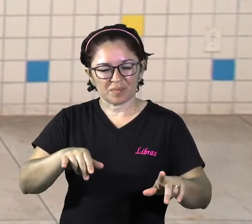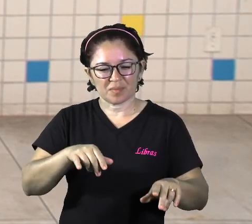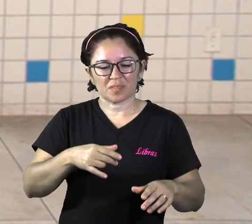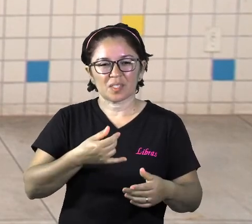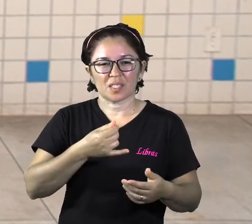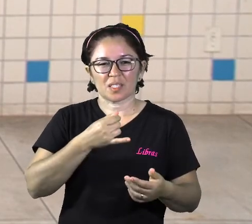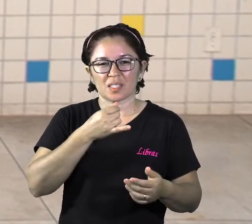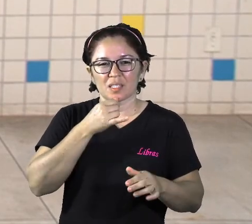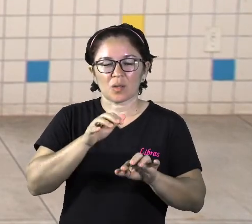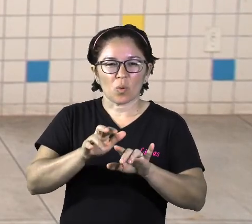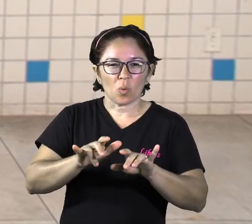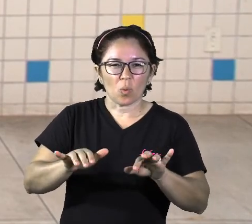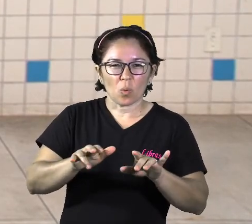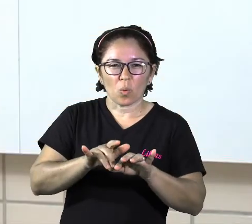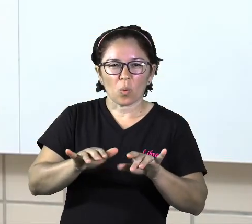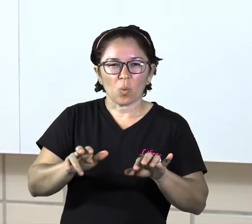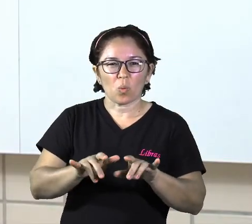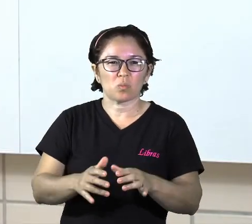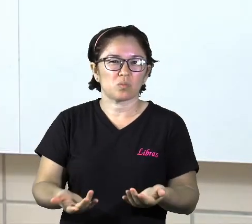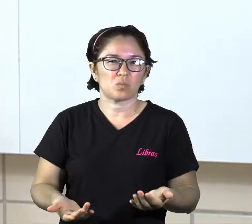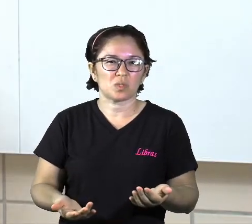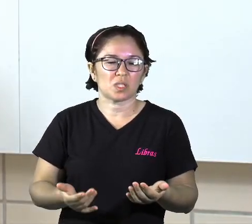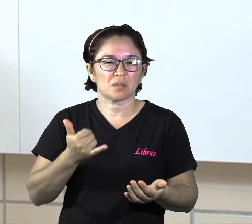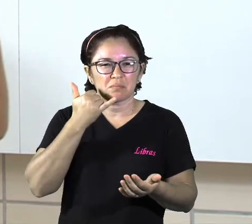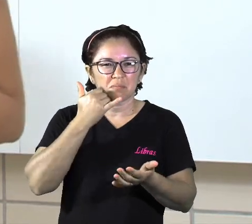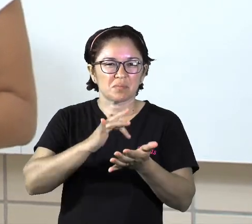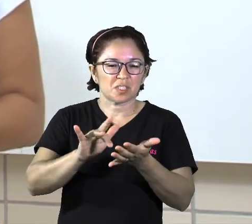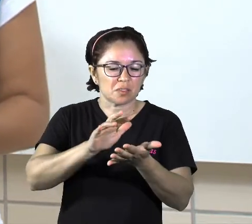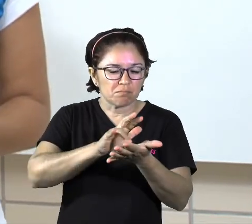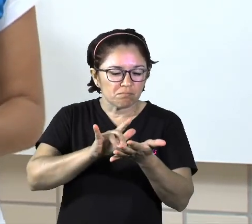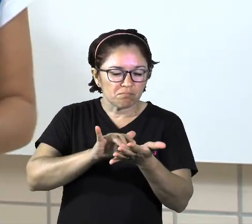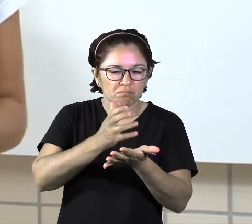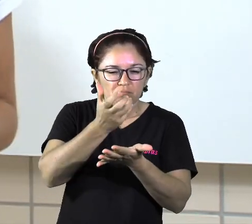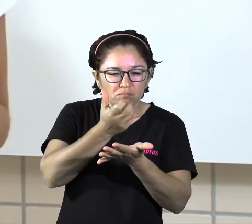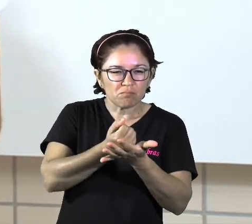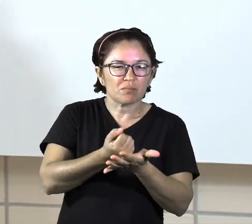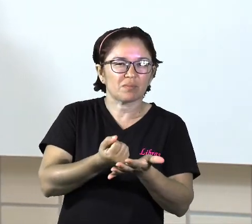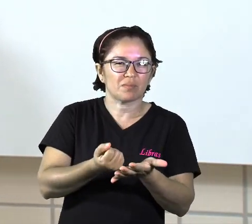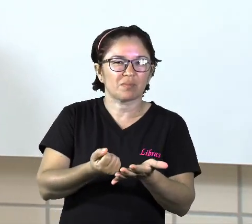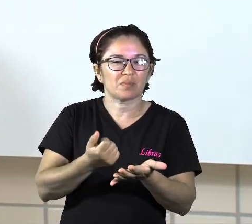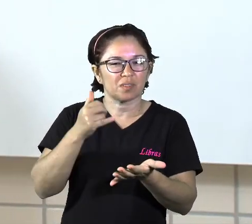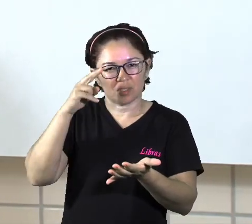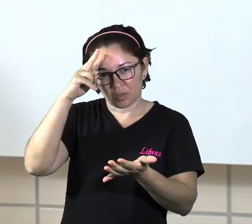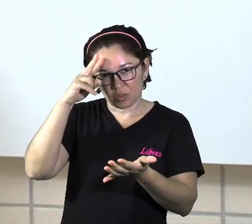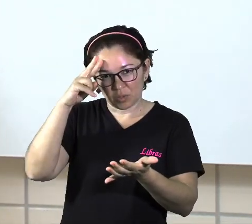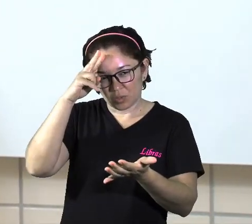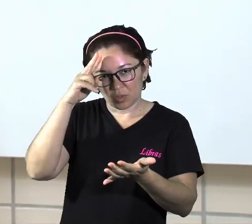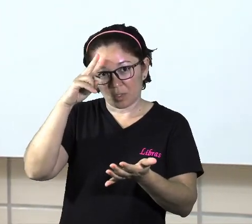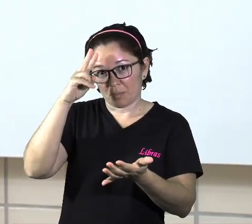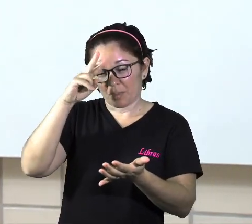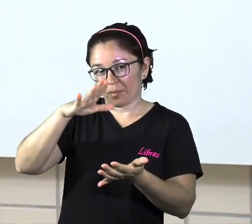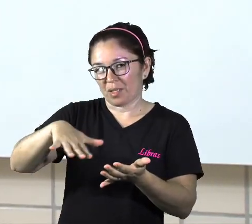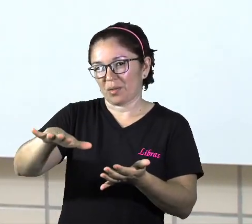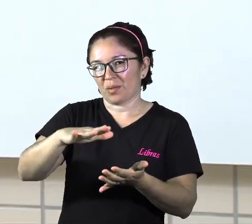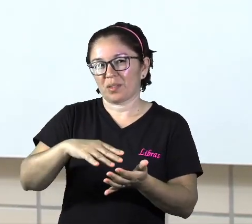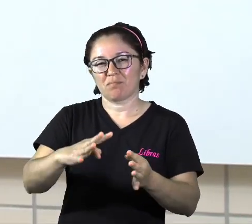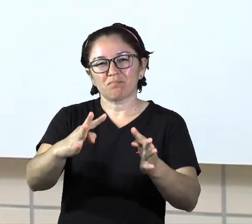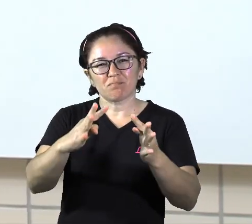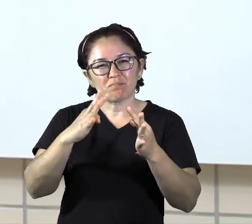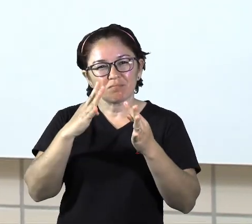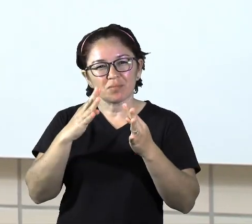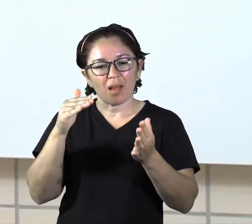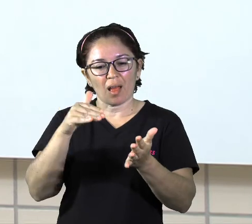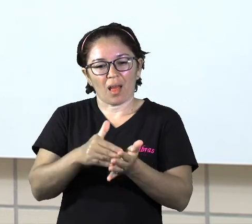memórias. Meninos, obrigada por ficarem até o final da nossa aula. Eu espero que vocês tenham gostado.